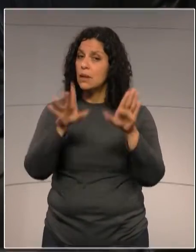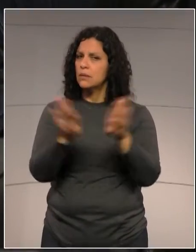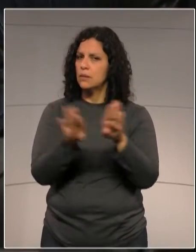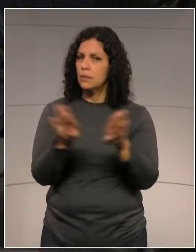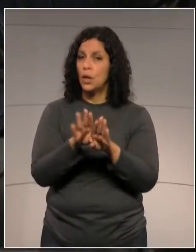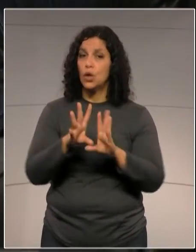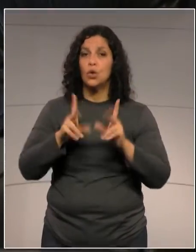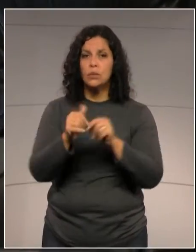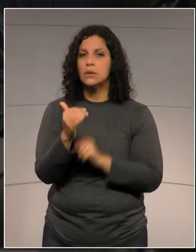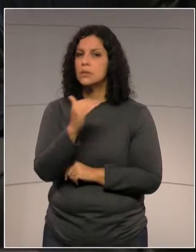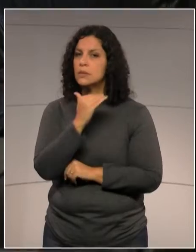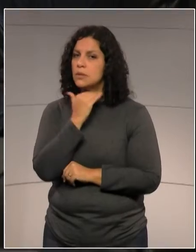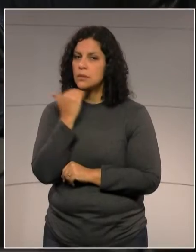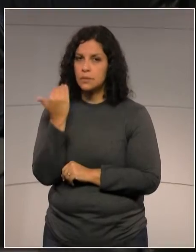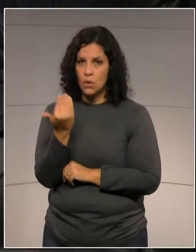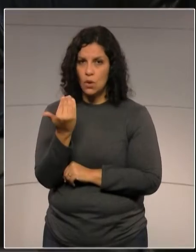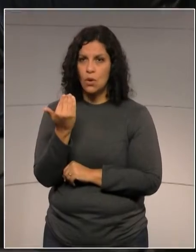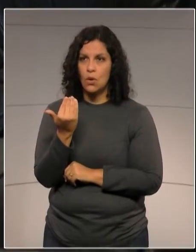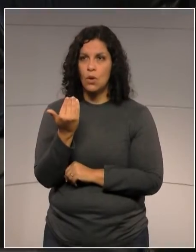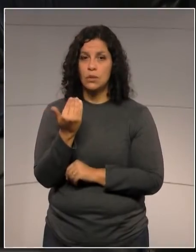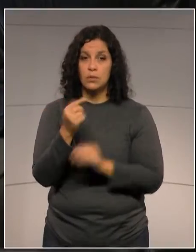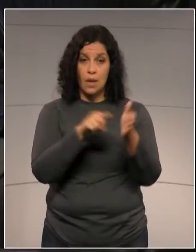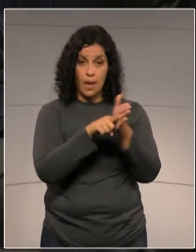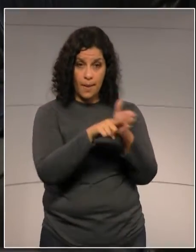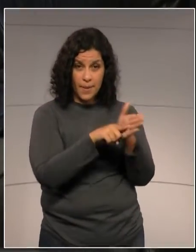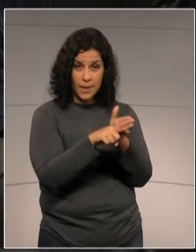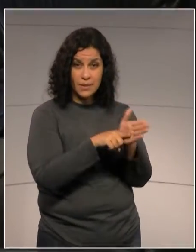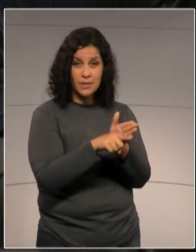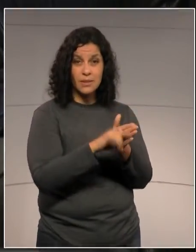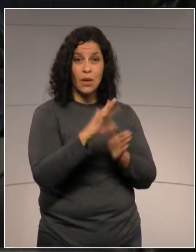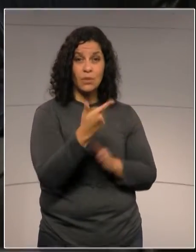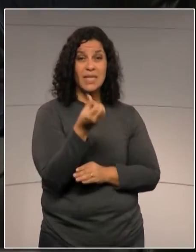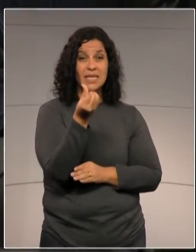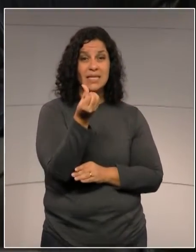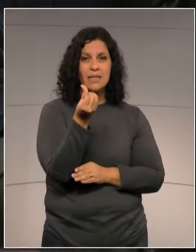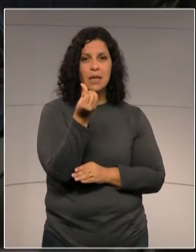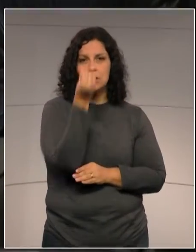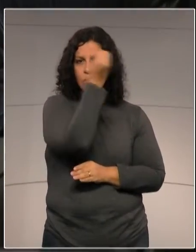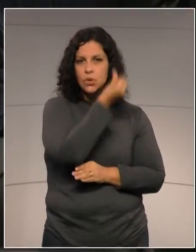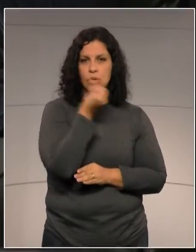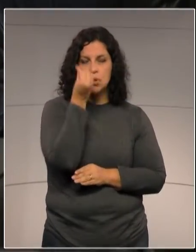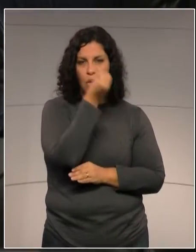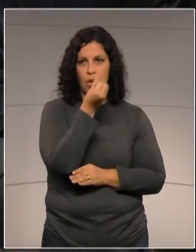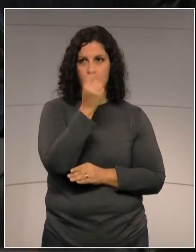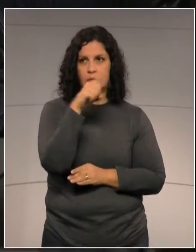todas as mortes, a necropsia é feita seis horas após.